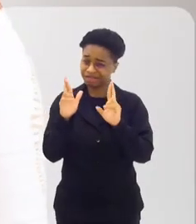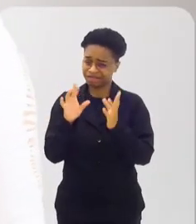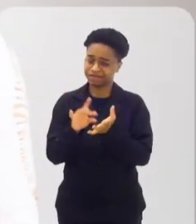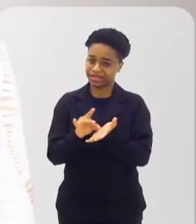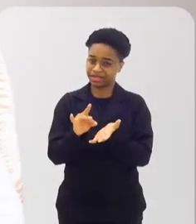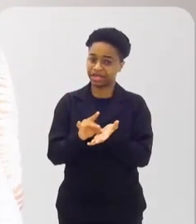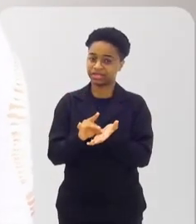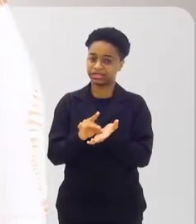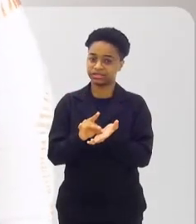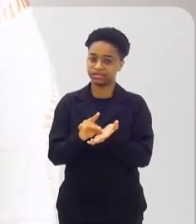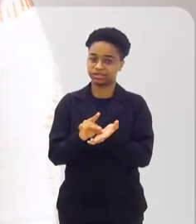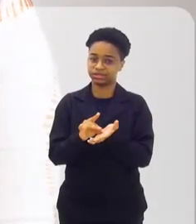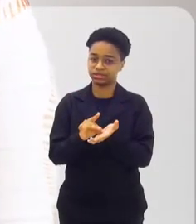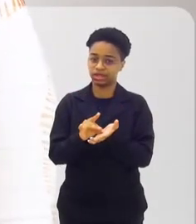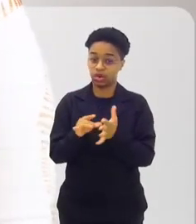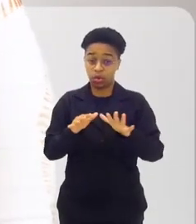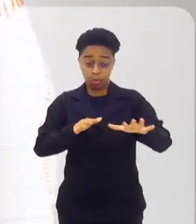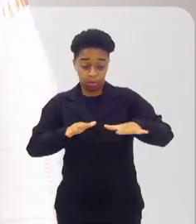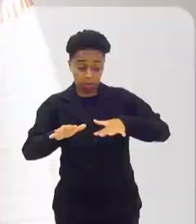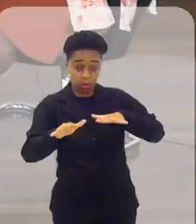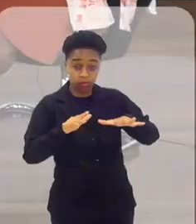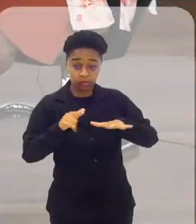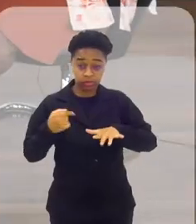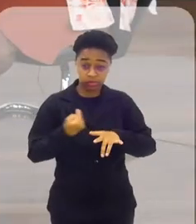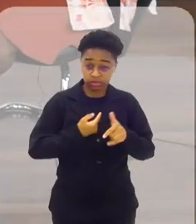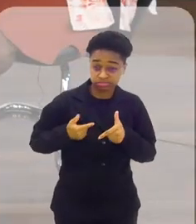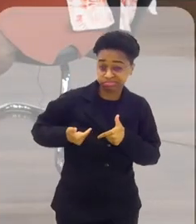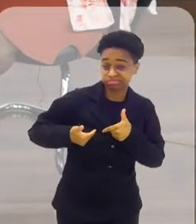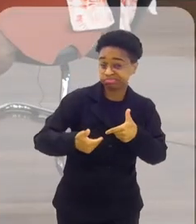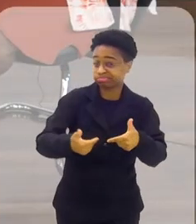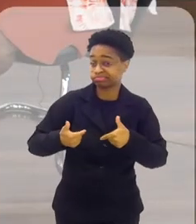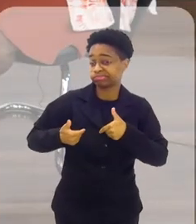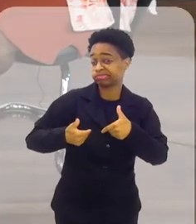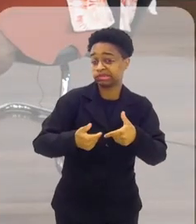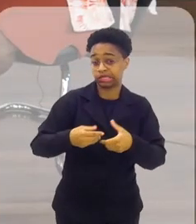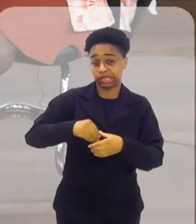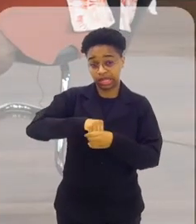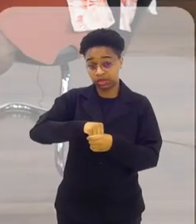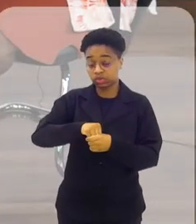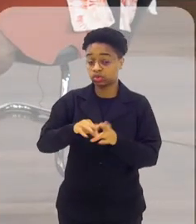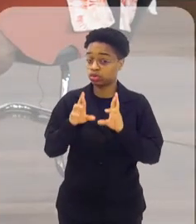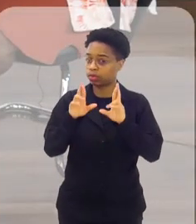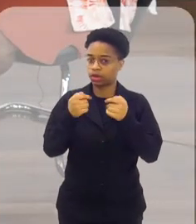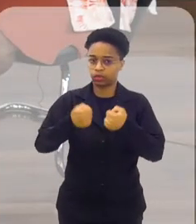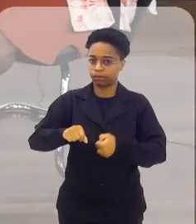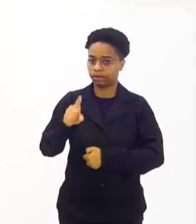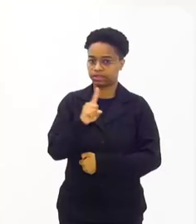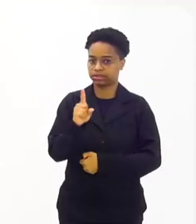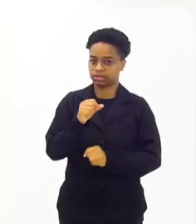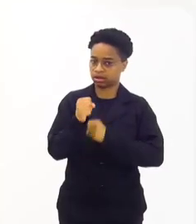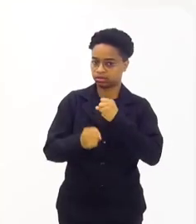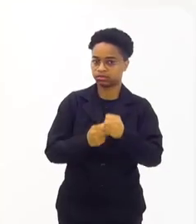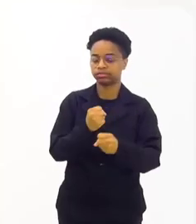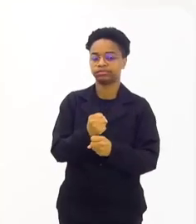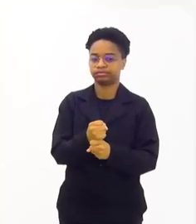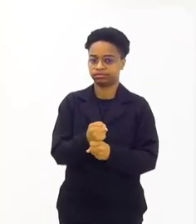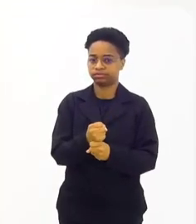sinceramente, que toda essa mobilização que nós estejamos fazendo internamente não seja preciso